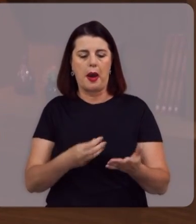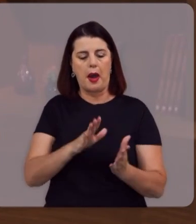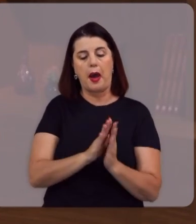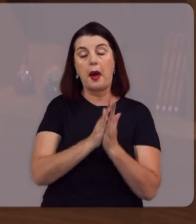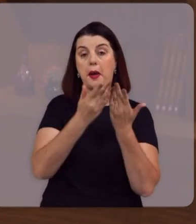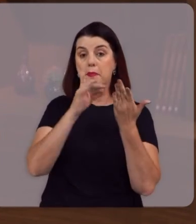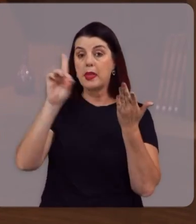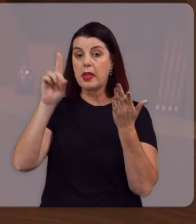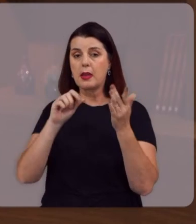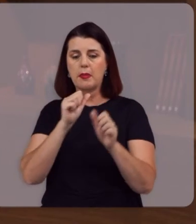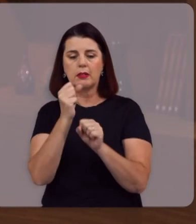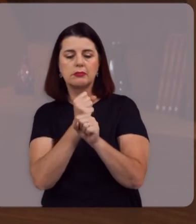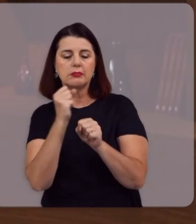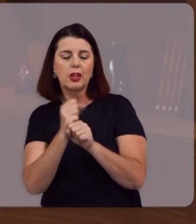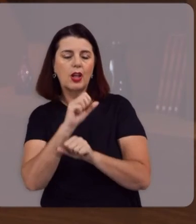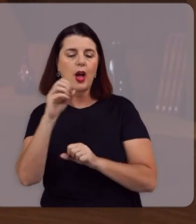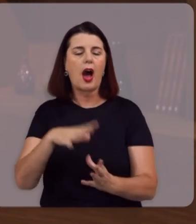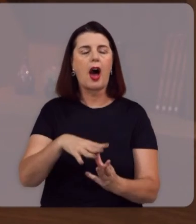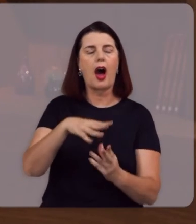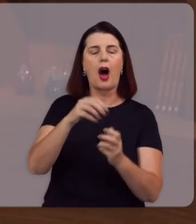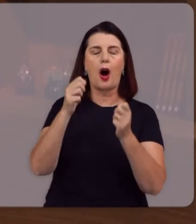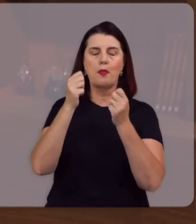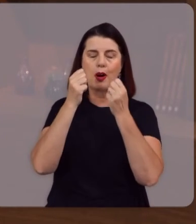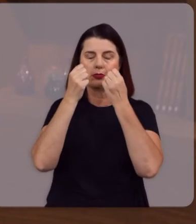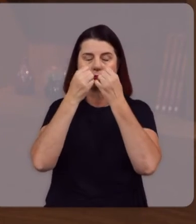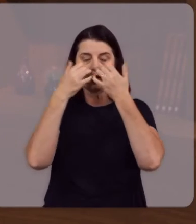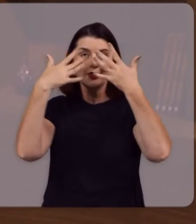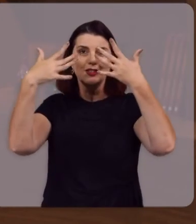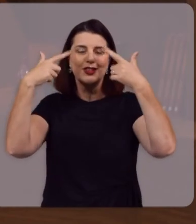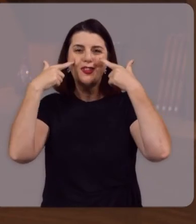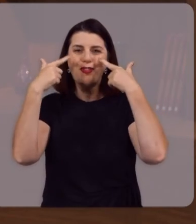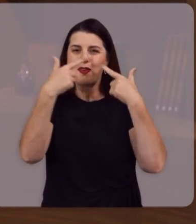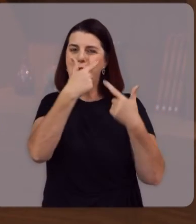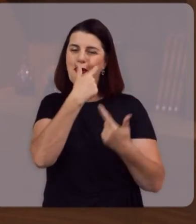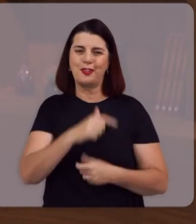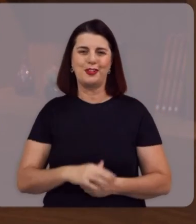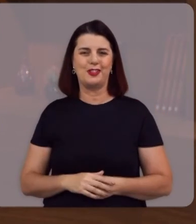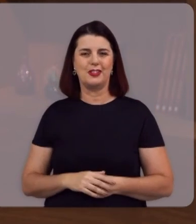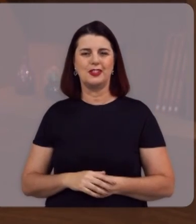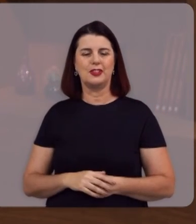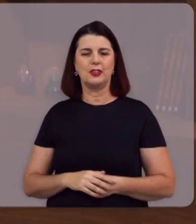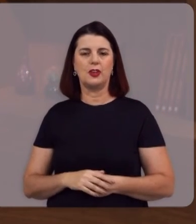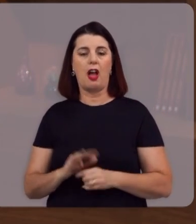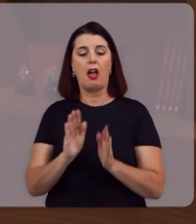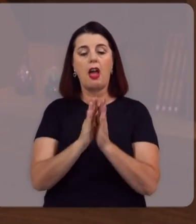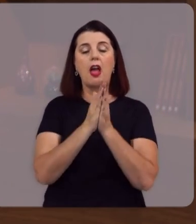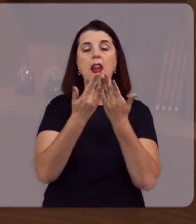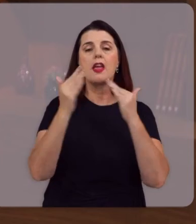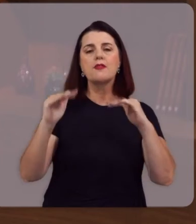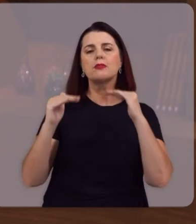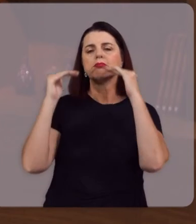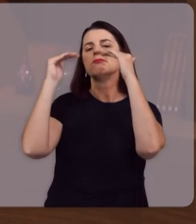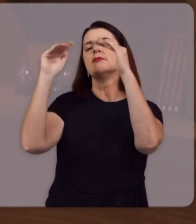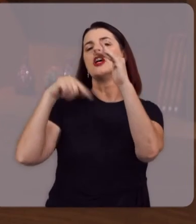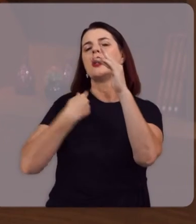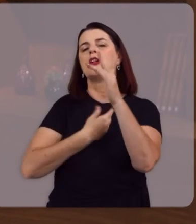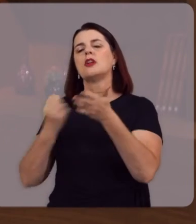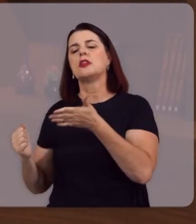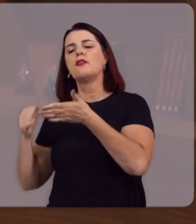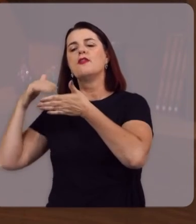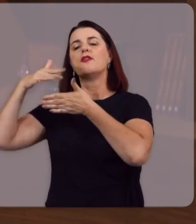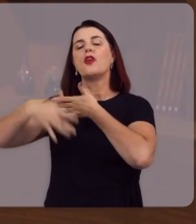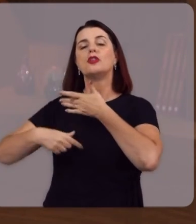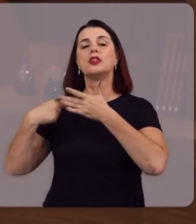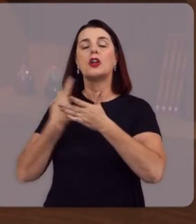restaura a alma Ilumina os olhos Dá sabedoria A Bíblia é o livro dos livros É a nossa fonte